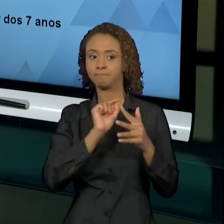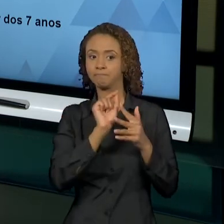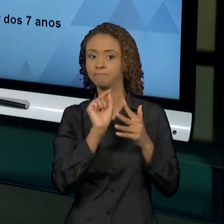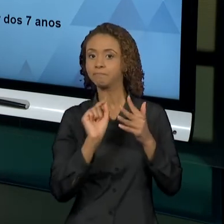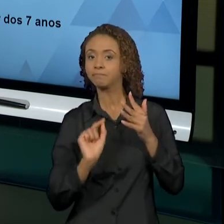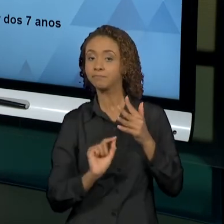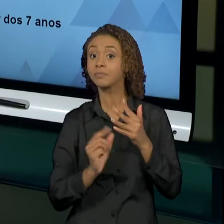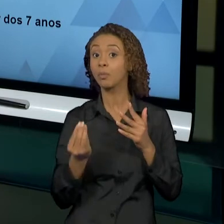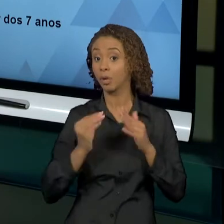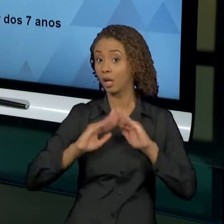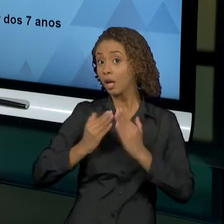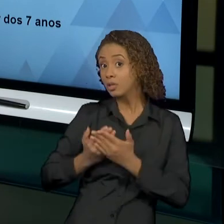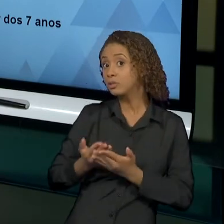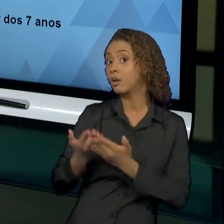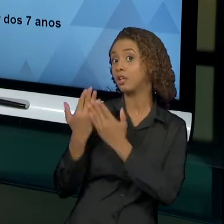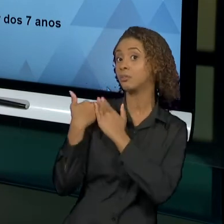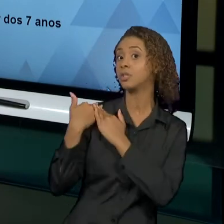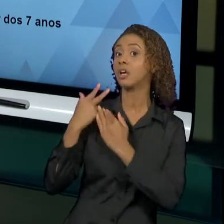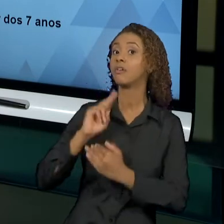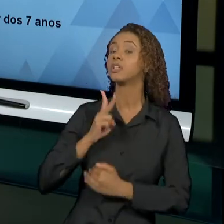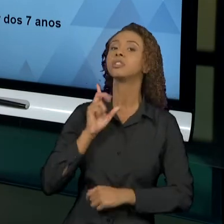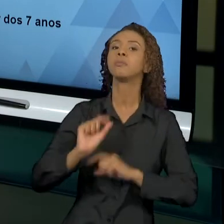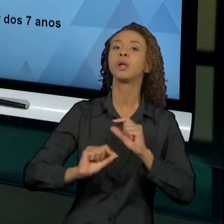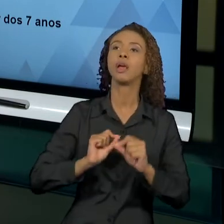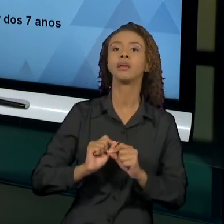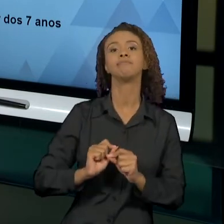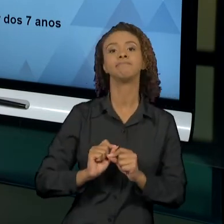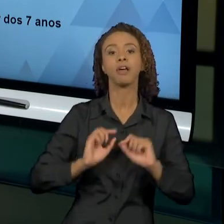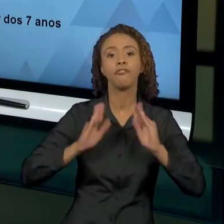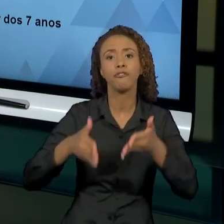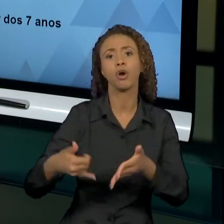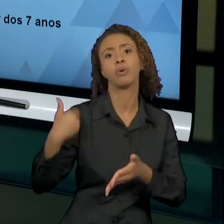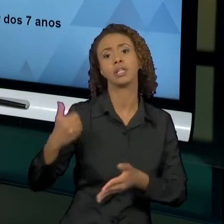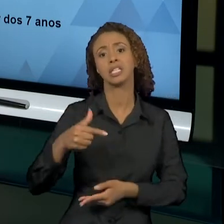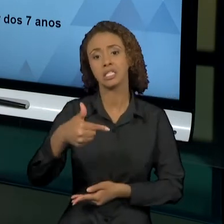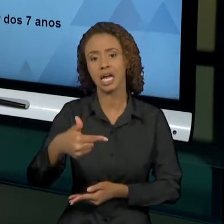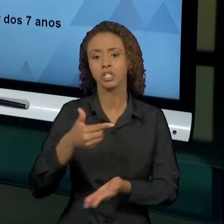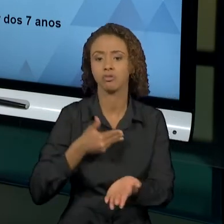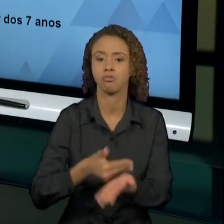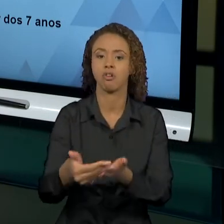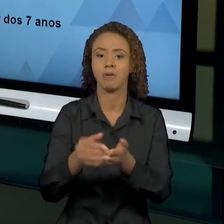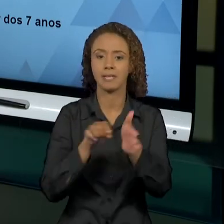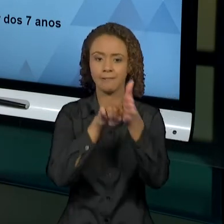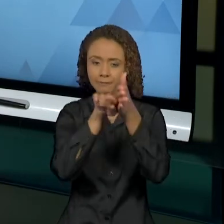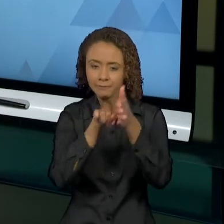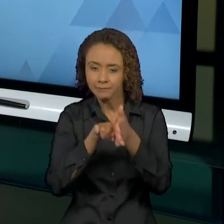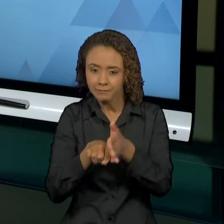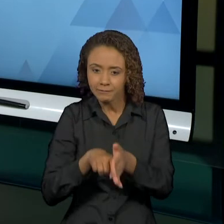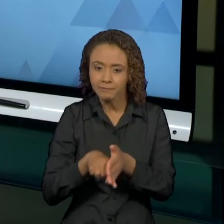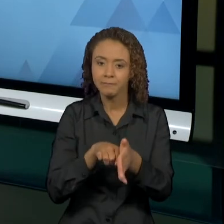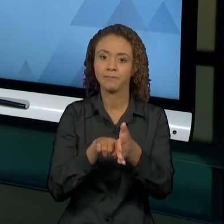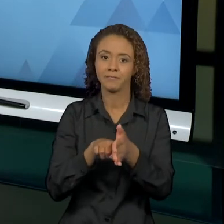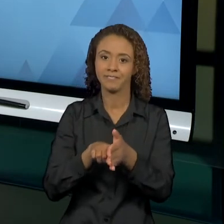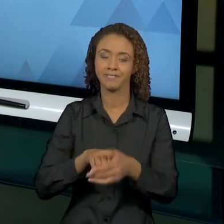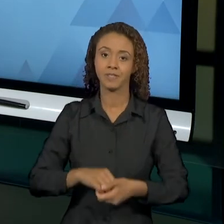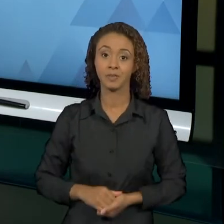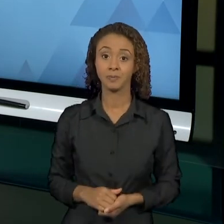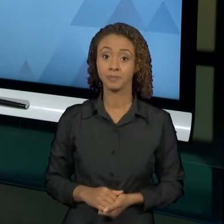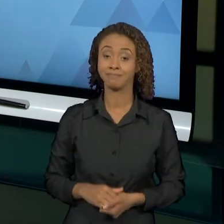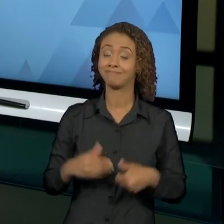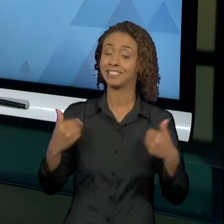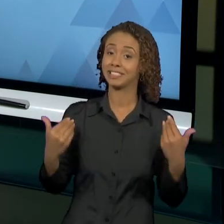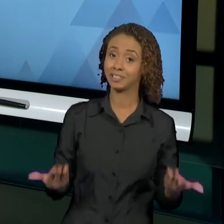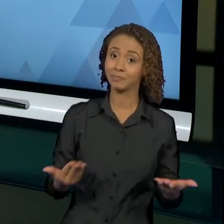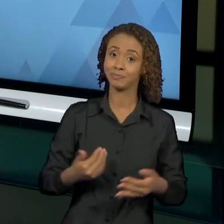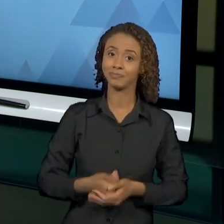escola é analisado sempre por volta dos sete anos, sendo possível dessas análises mais profundas da abordagem. Então,